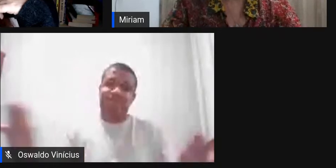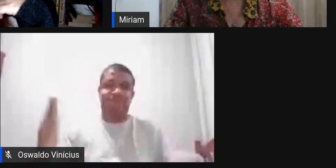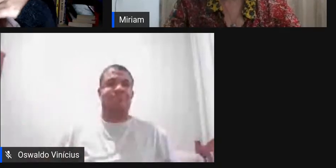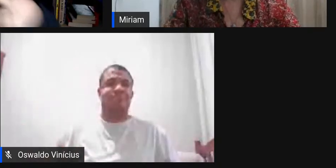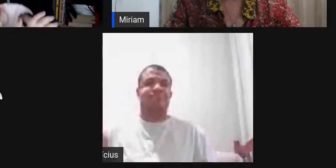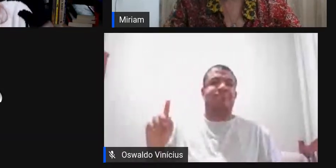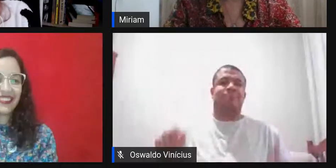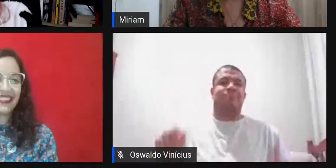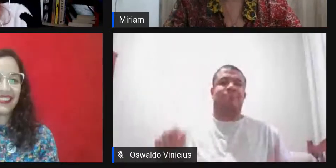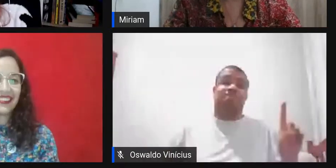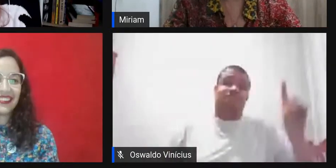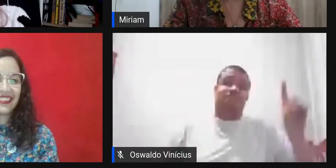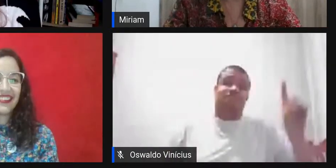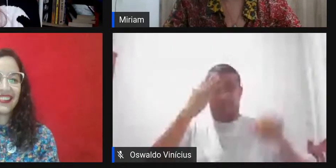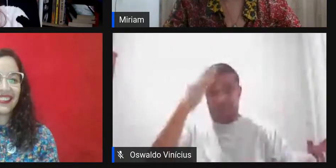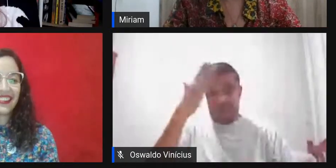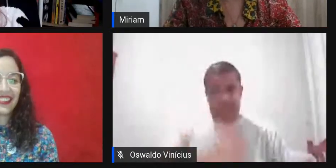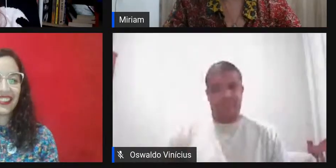hoje